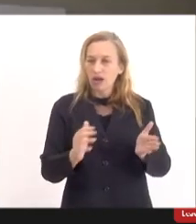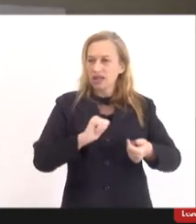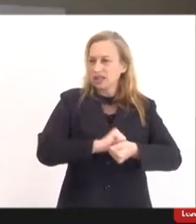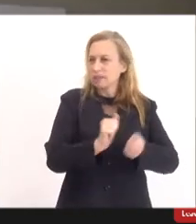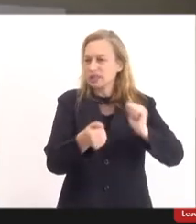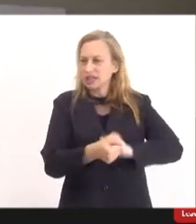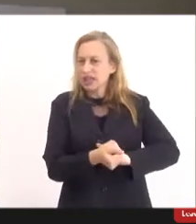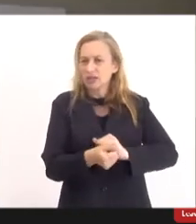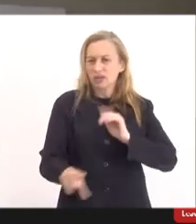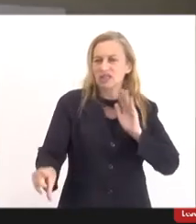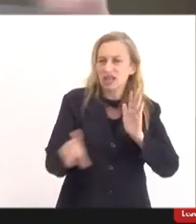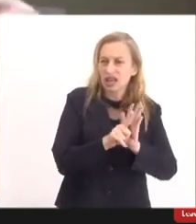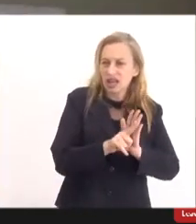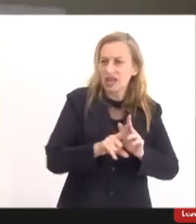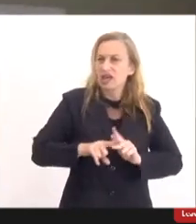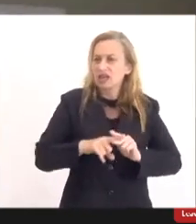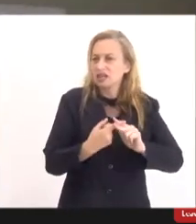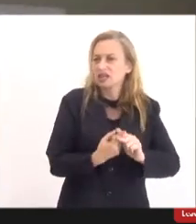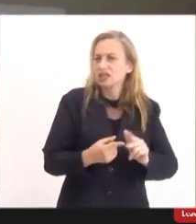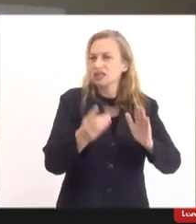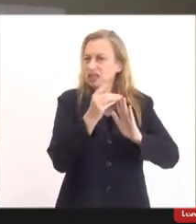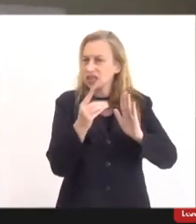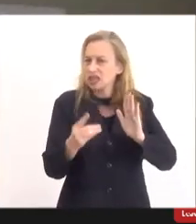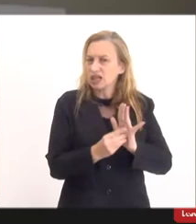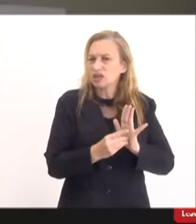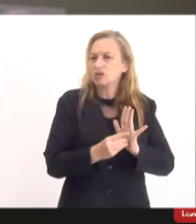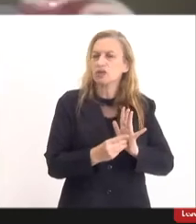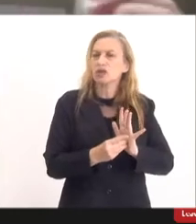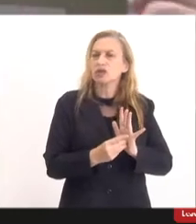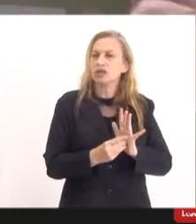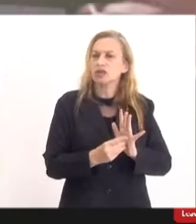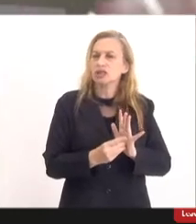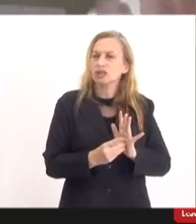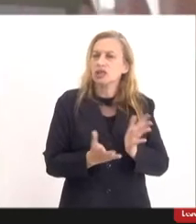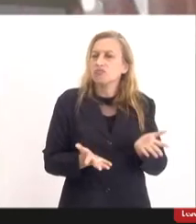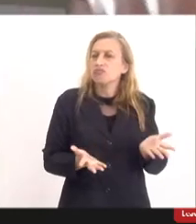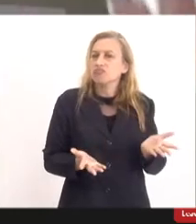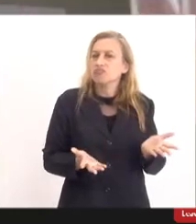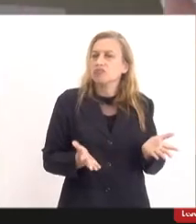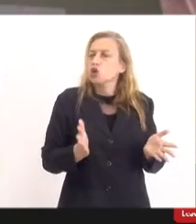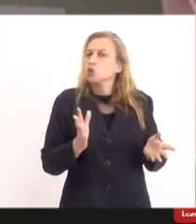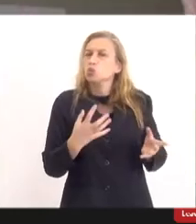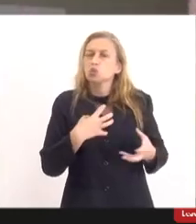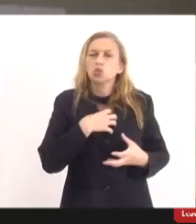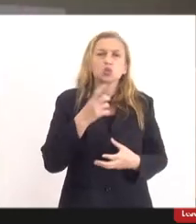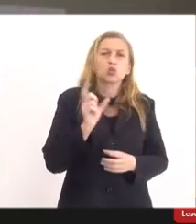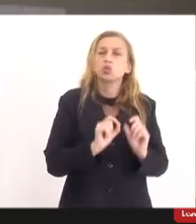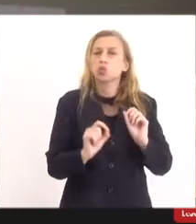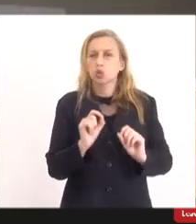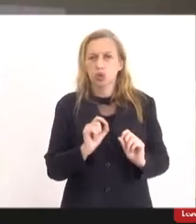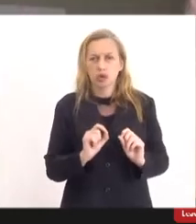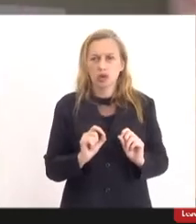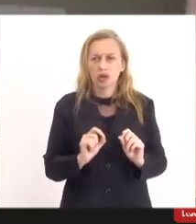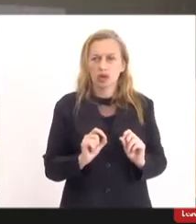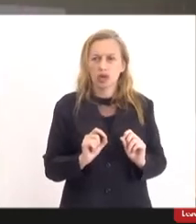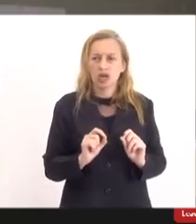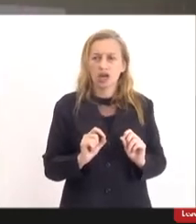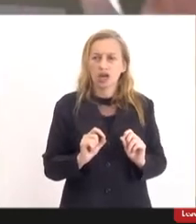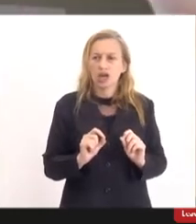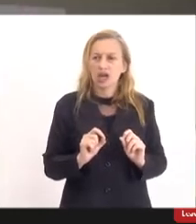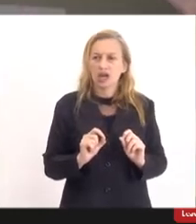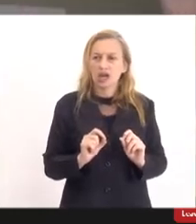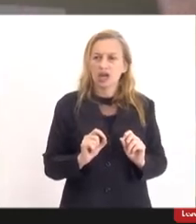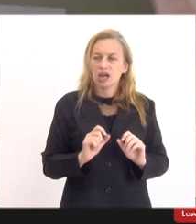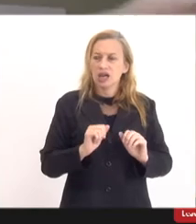por essa lei regulamentada por esse decreto tem sido no sentido de se adotar